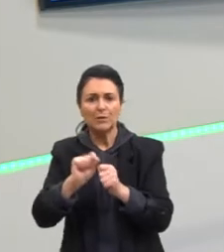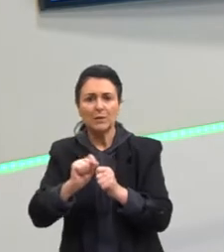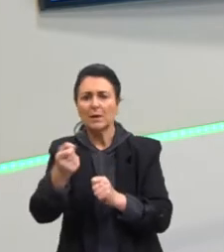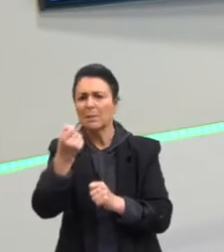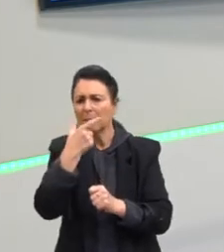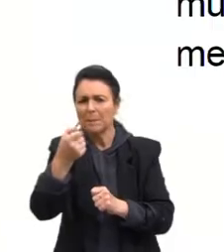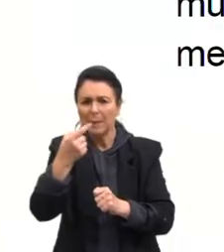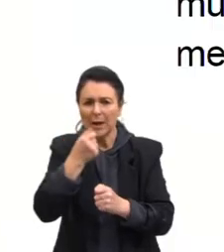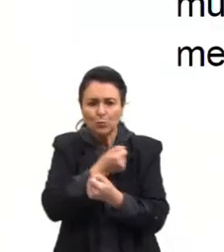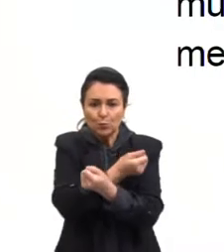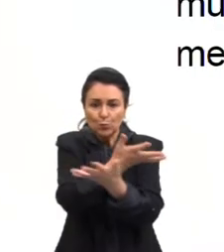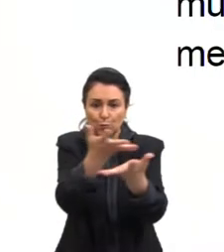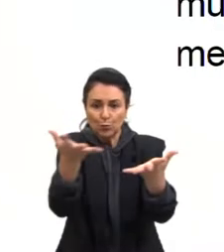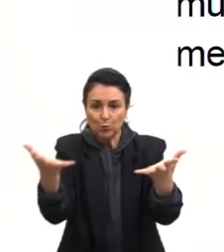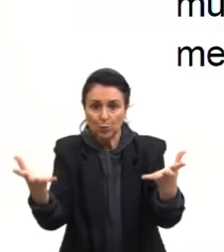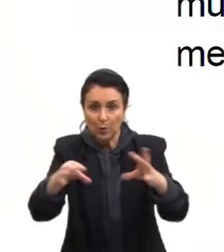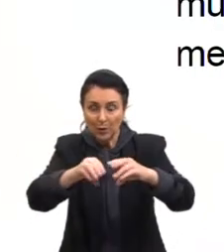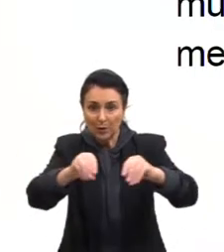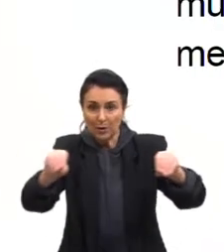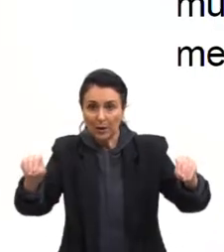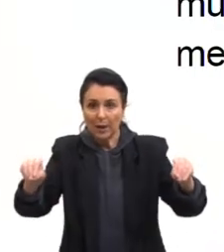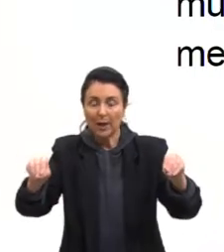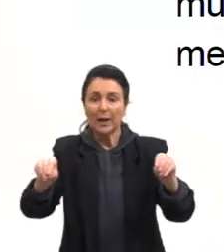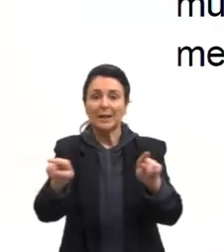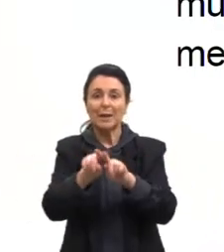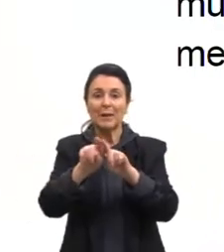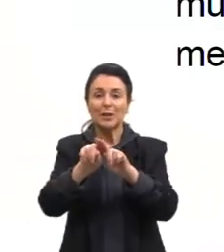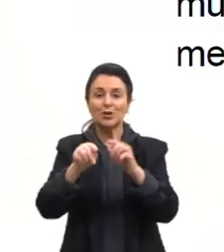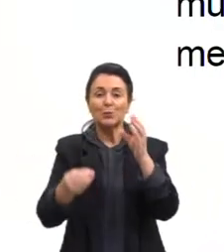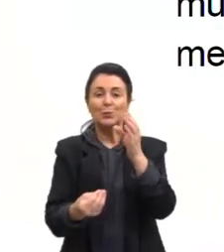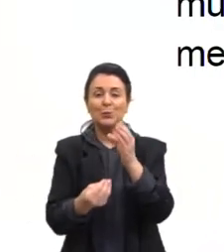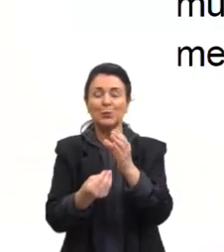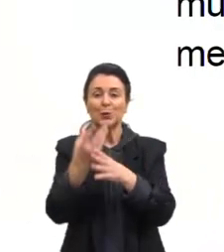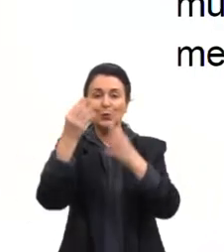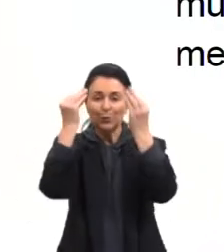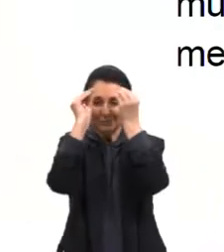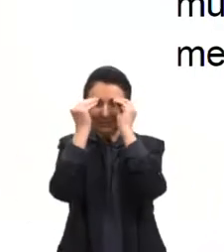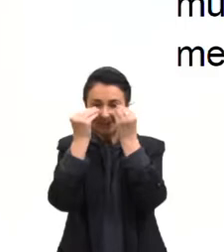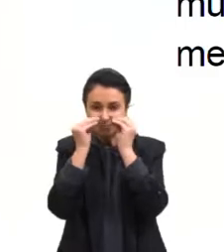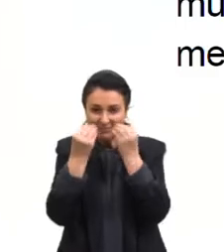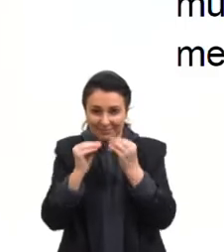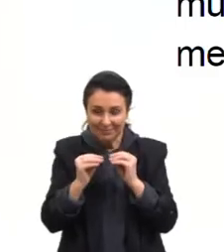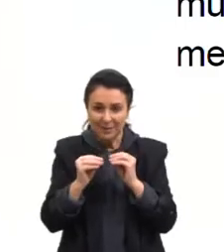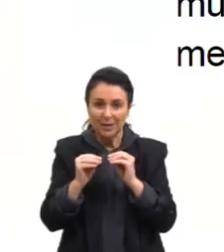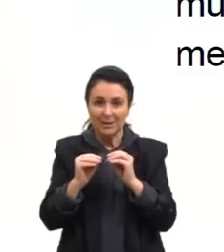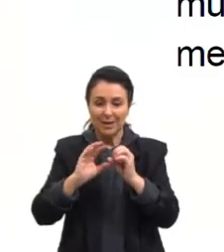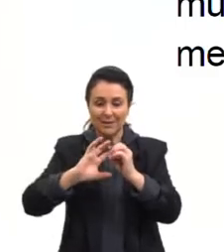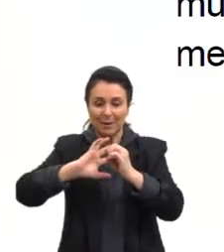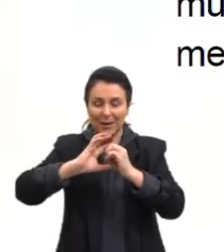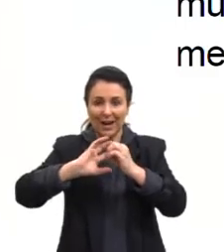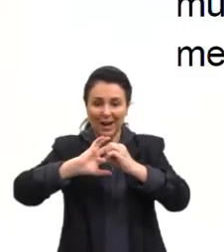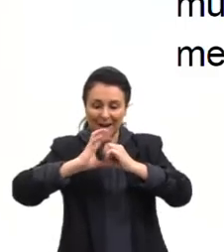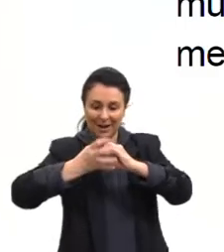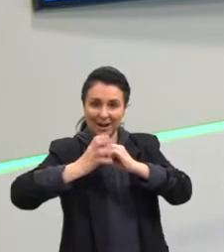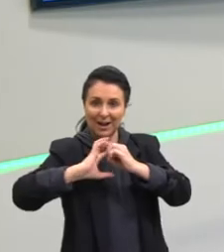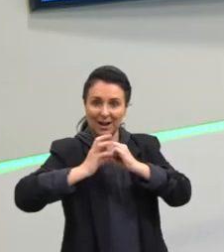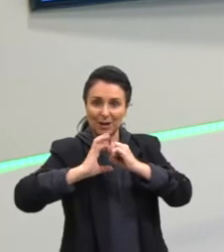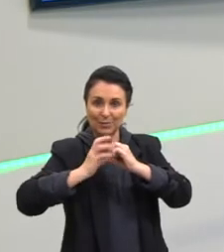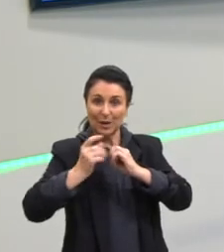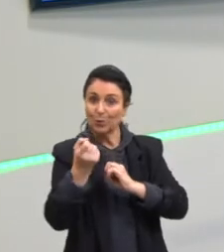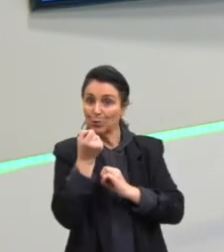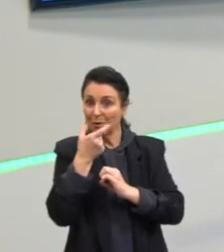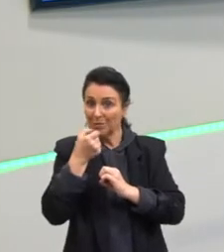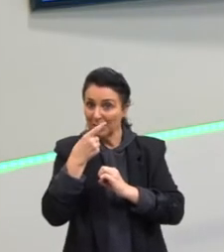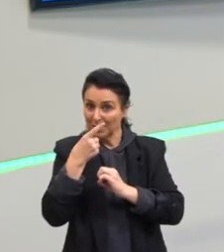fertilizantes, produtos estéticos e assim por diante. Sabe a cápsula dos medicamentos que a gente ingere lá